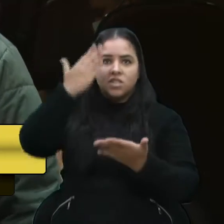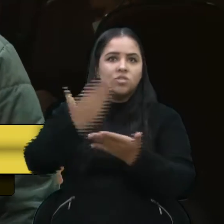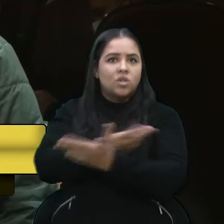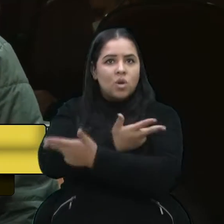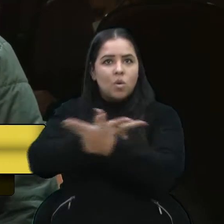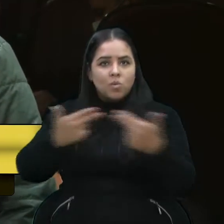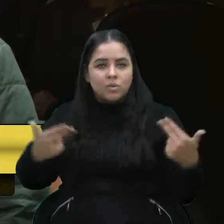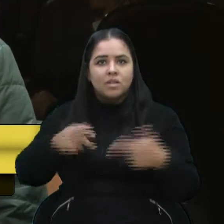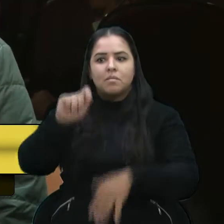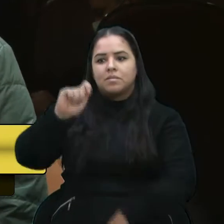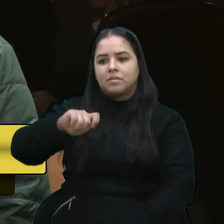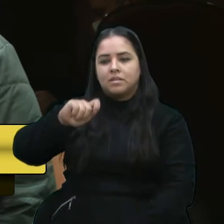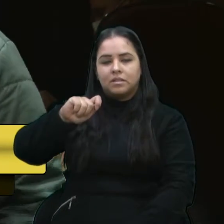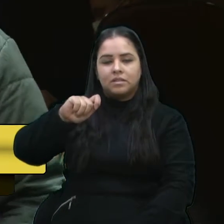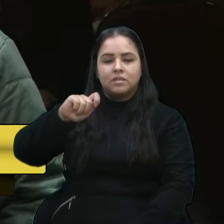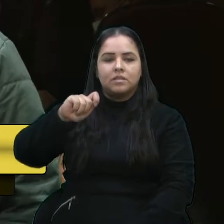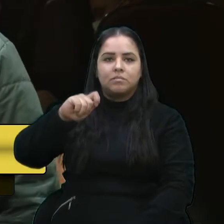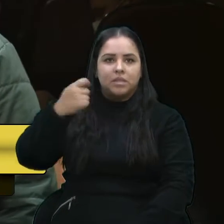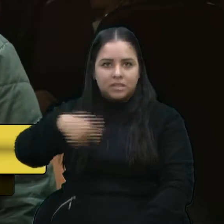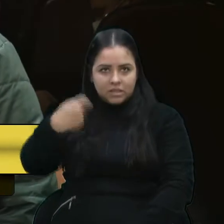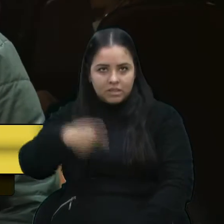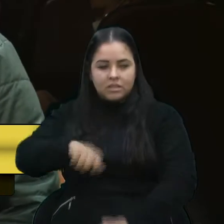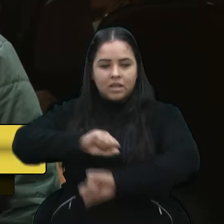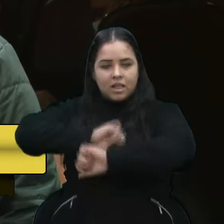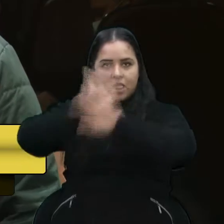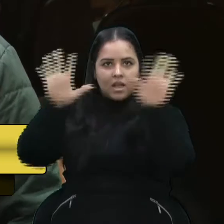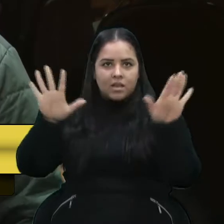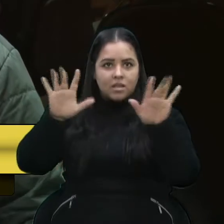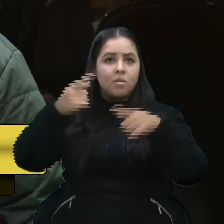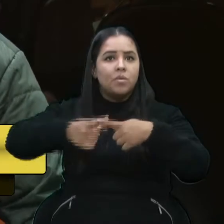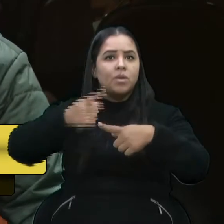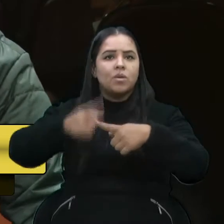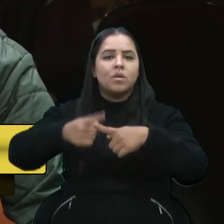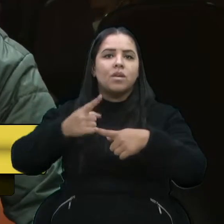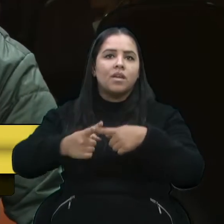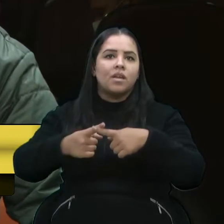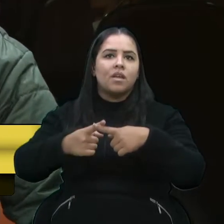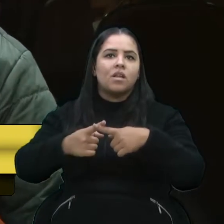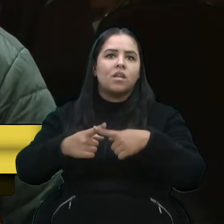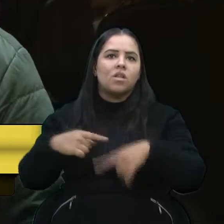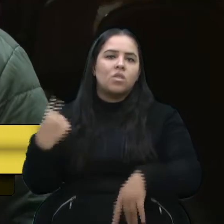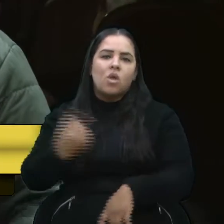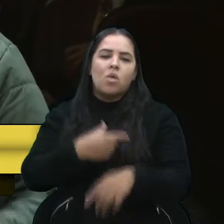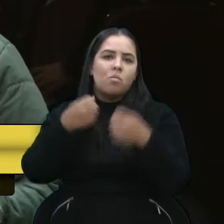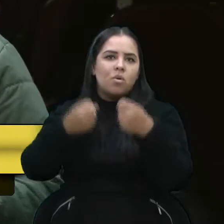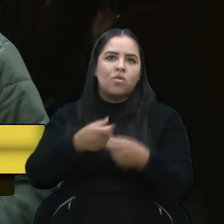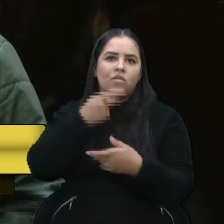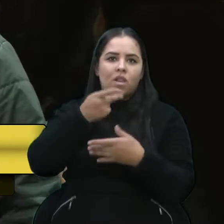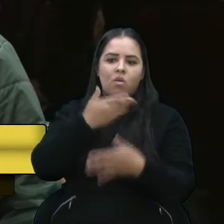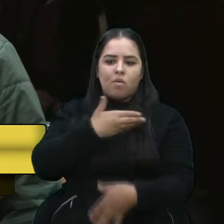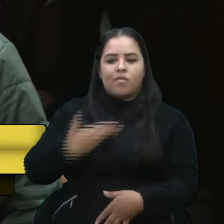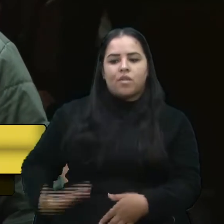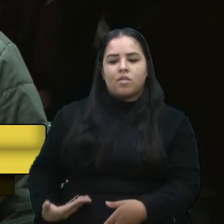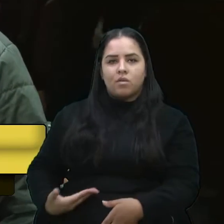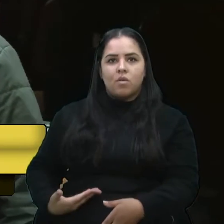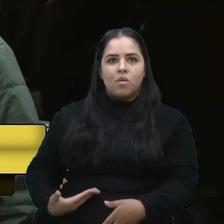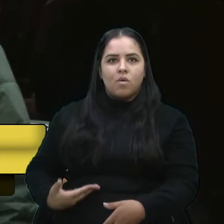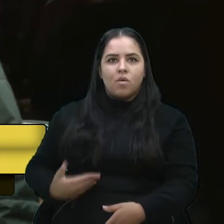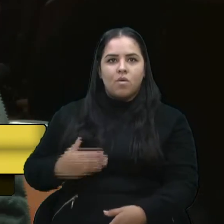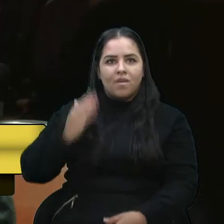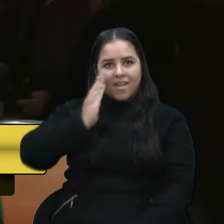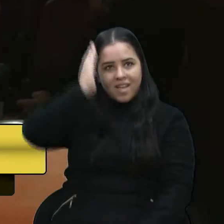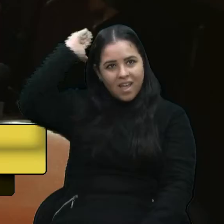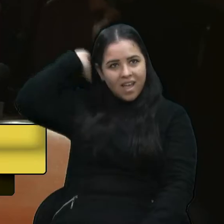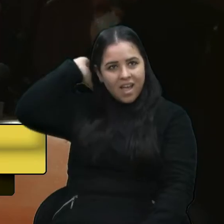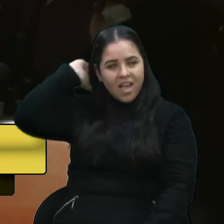mais transparentes. Porque quando... A gente pode dizer assim, no governo Guerra, a gente sabe que foi bem difícil para